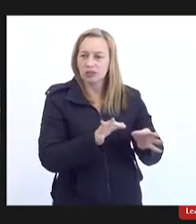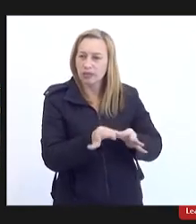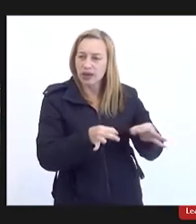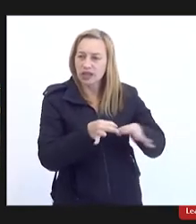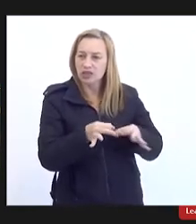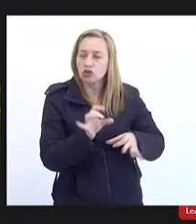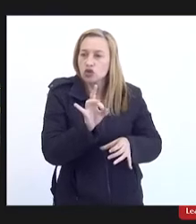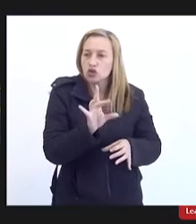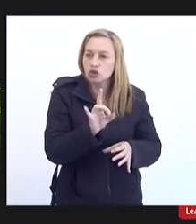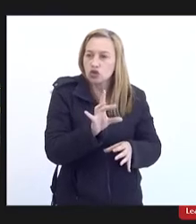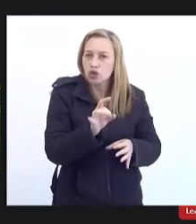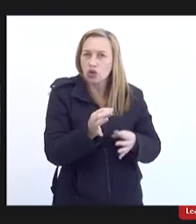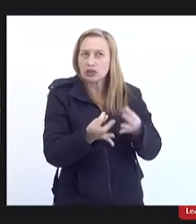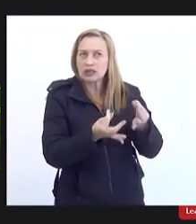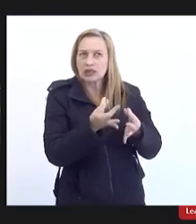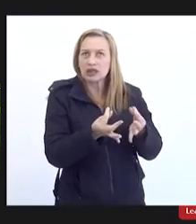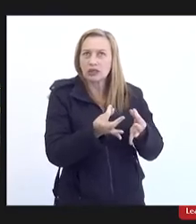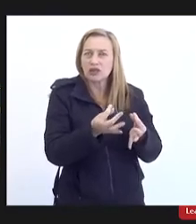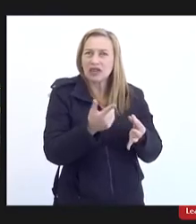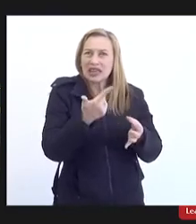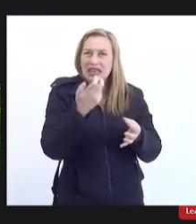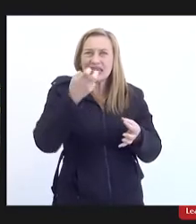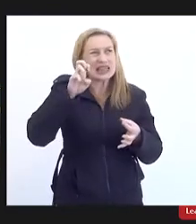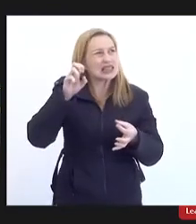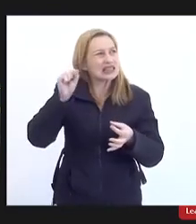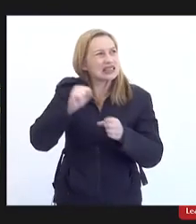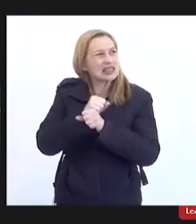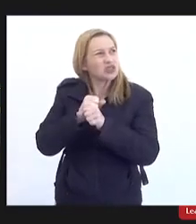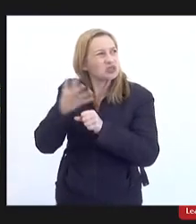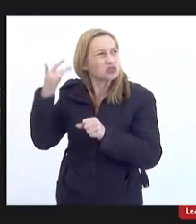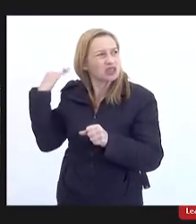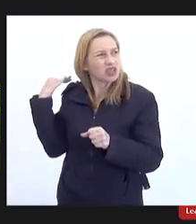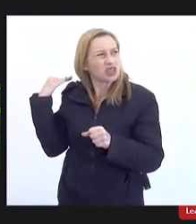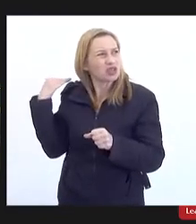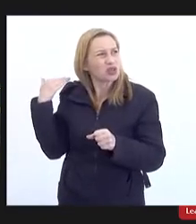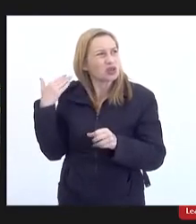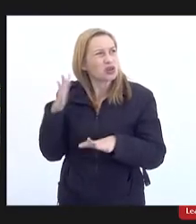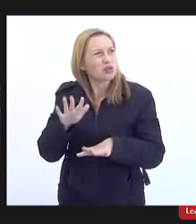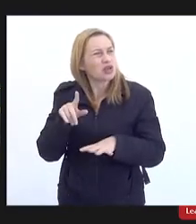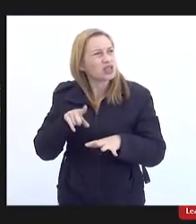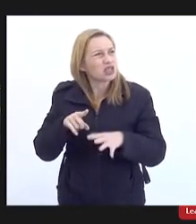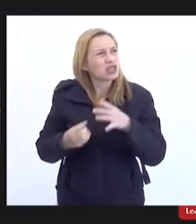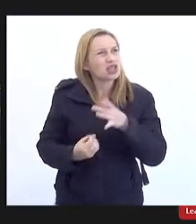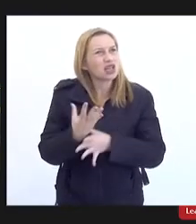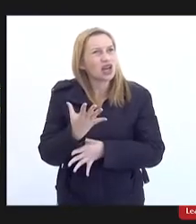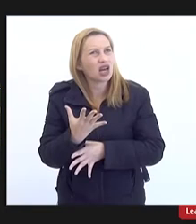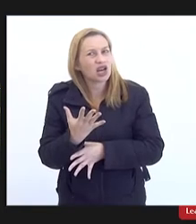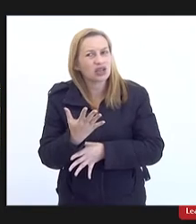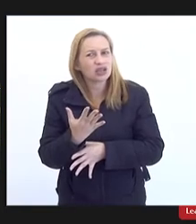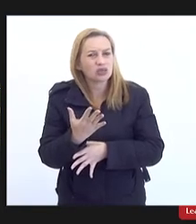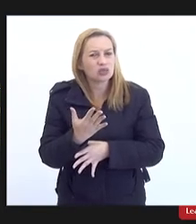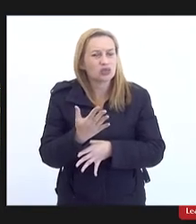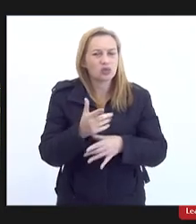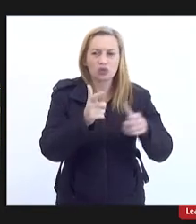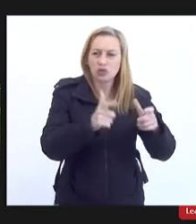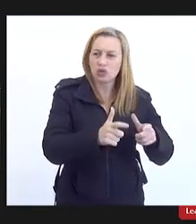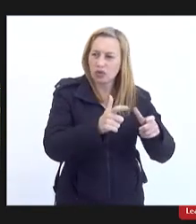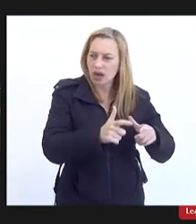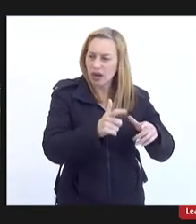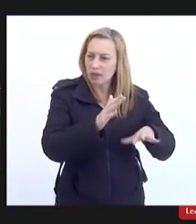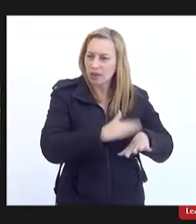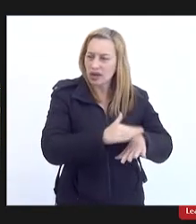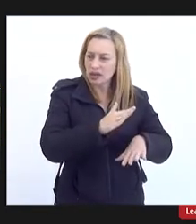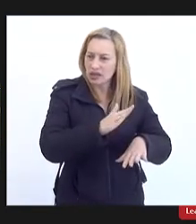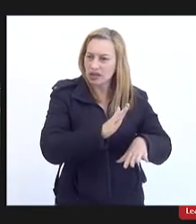15 anos atrás mais ou menos mas ela foi feita num ponto alto da cidade então para